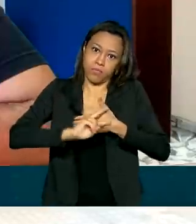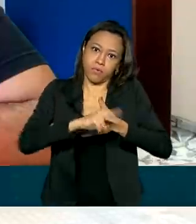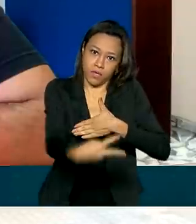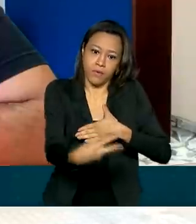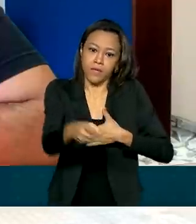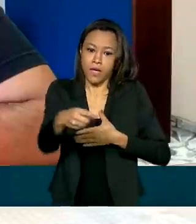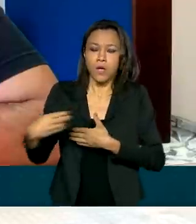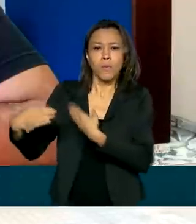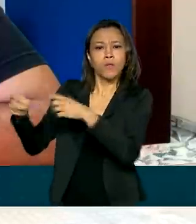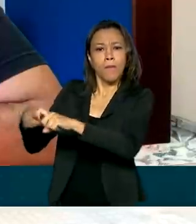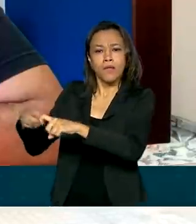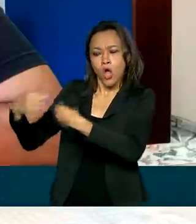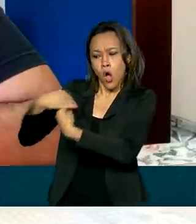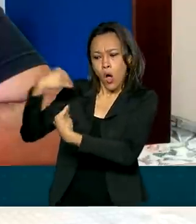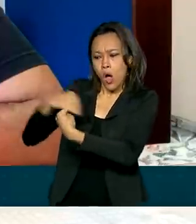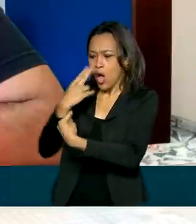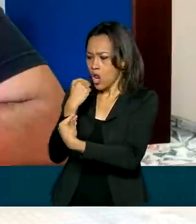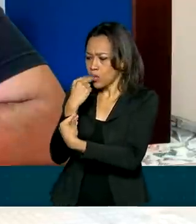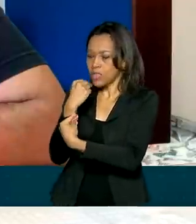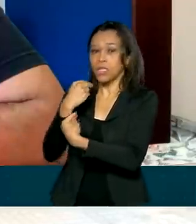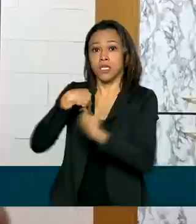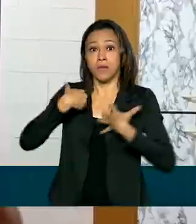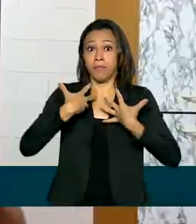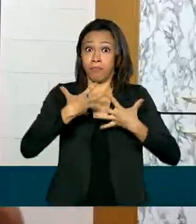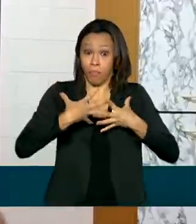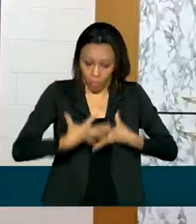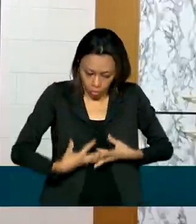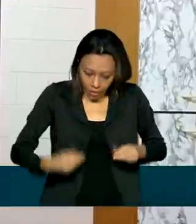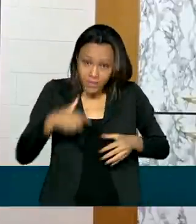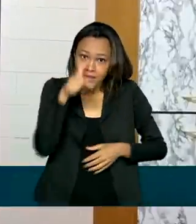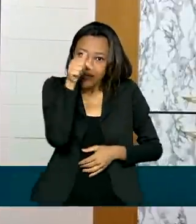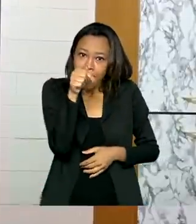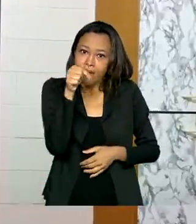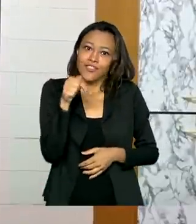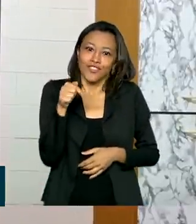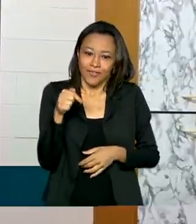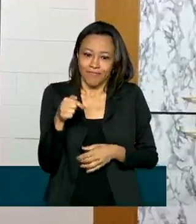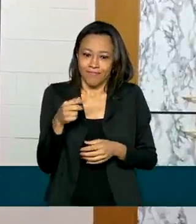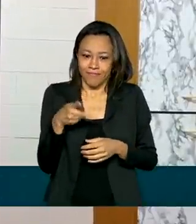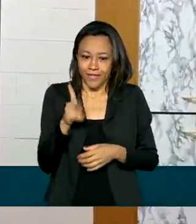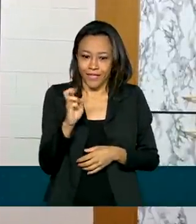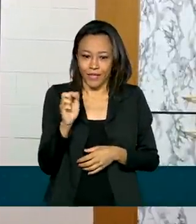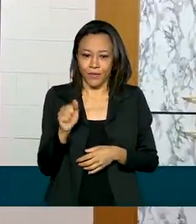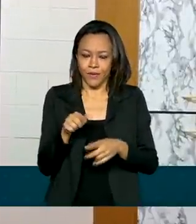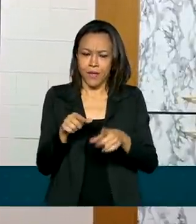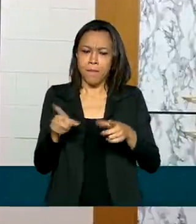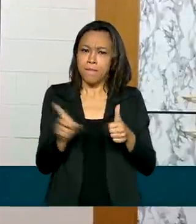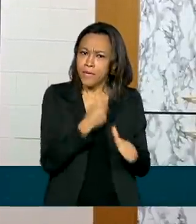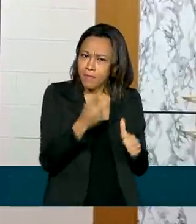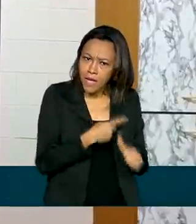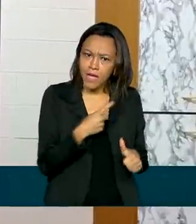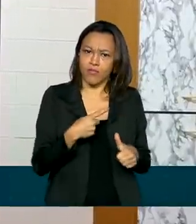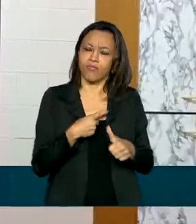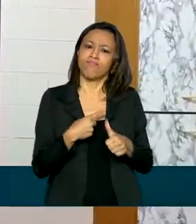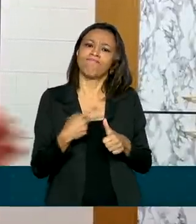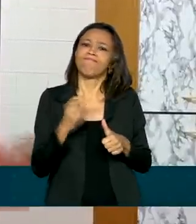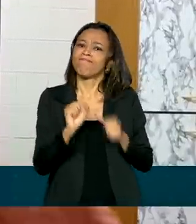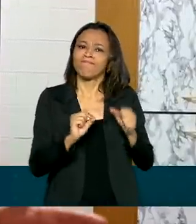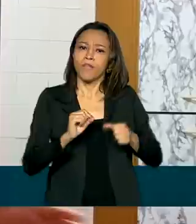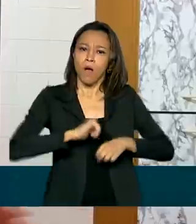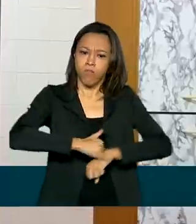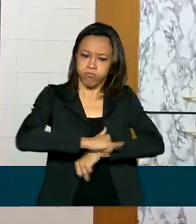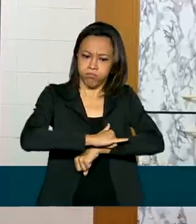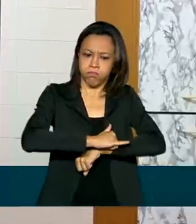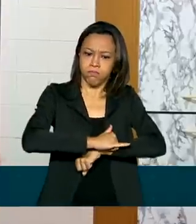nutricionista e já perdeu 7 quilos. O meu maior objetivo um tratamento é, primeiro, sair da obesidade para